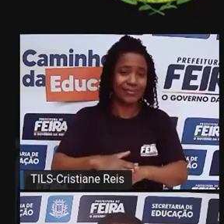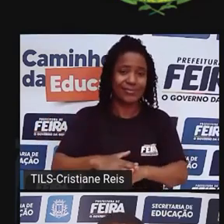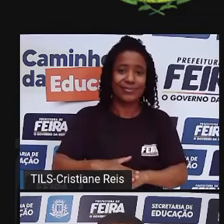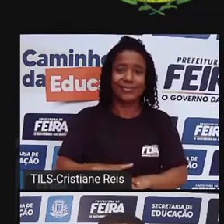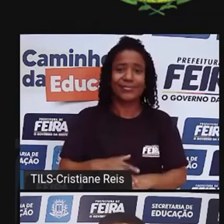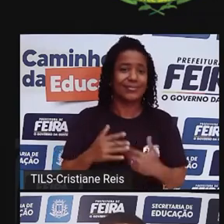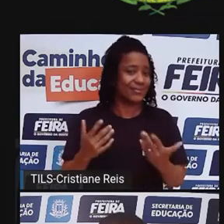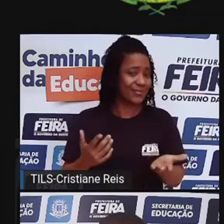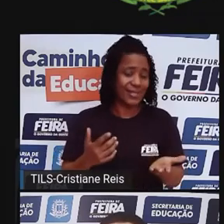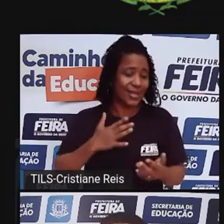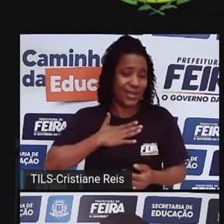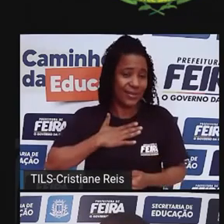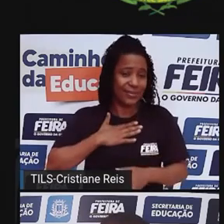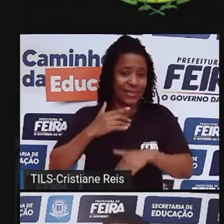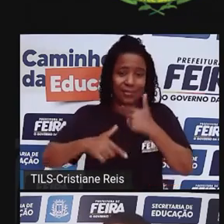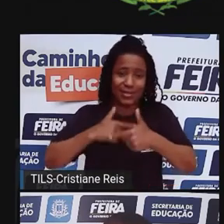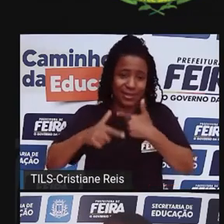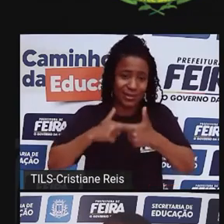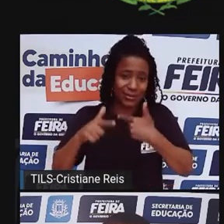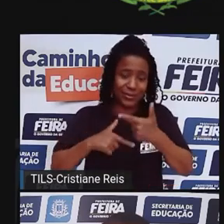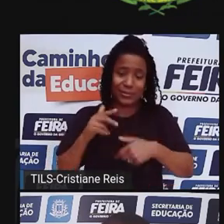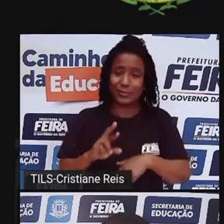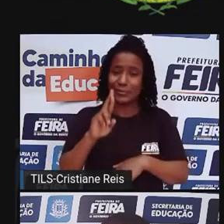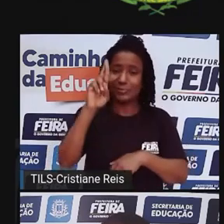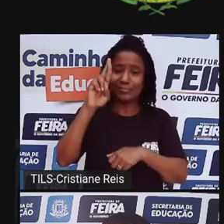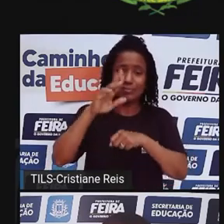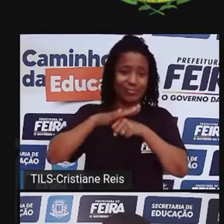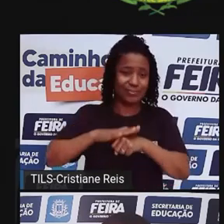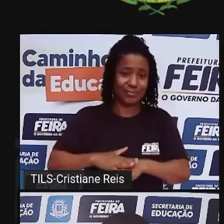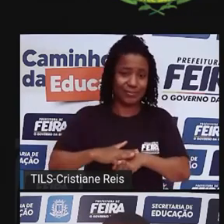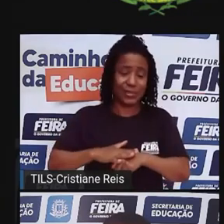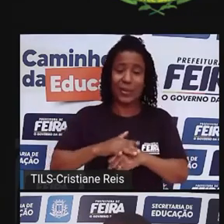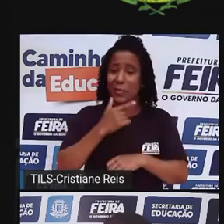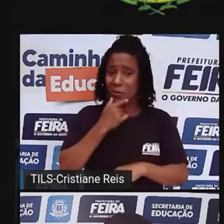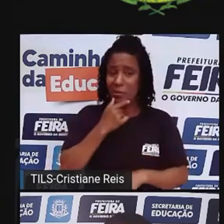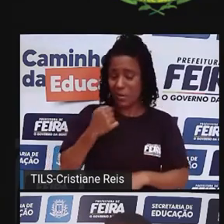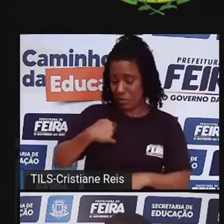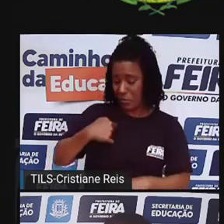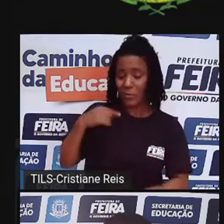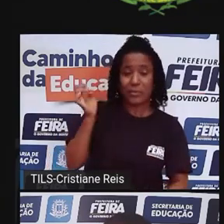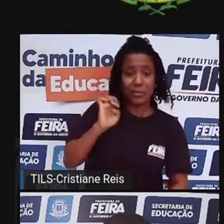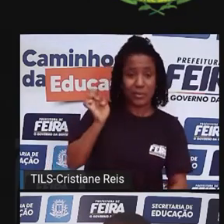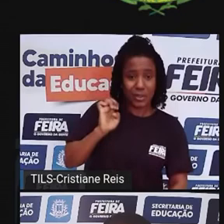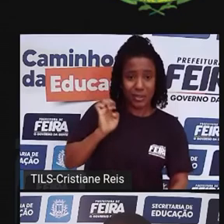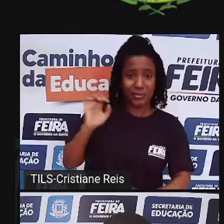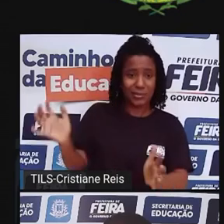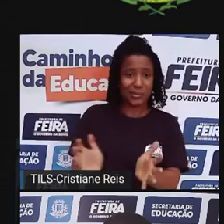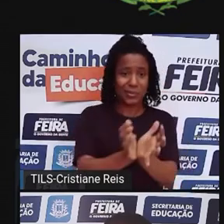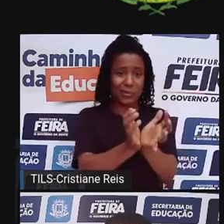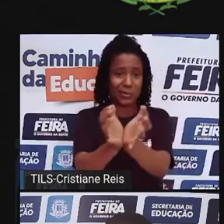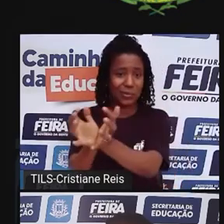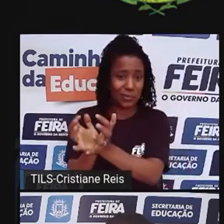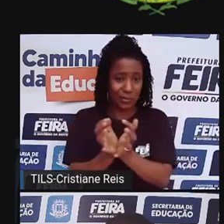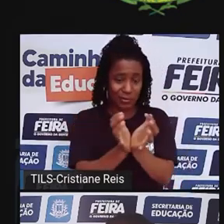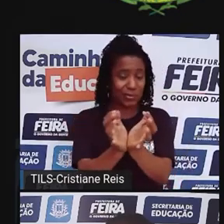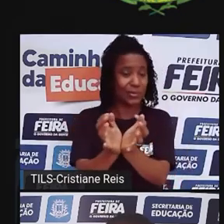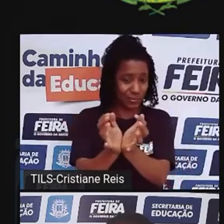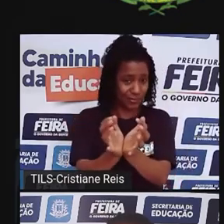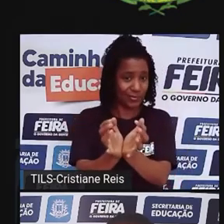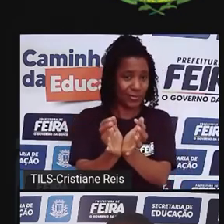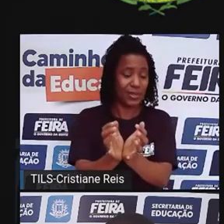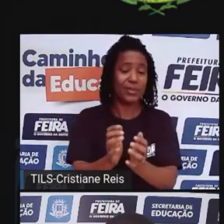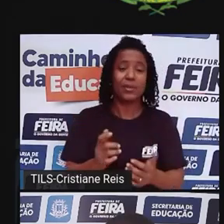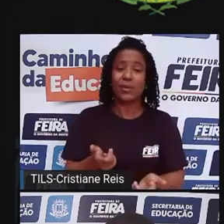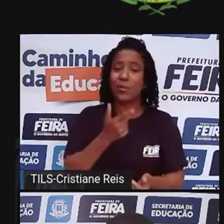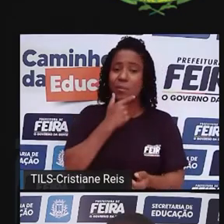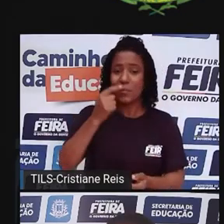Eduardo, trabalhador. Não interessa Eduardo, homem gay e que faz parte de um grupo LGBT+. Não interessa Eduardo como homem